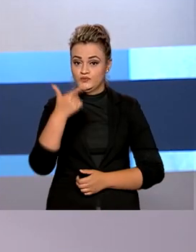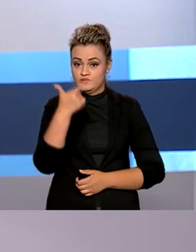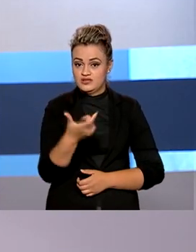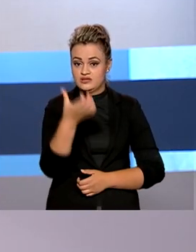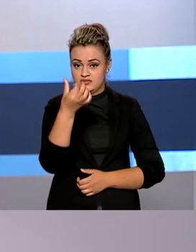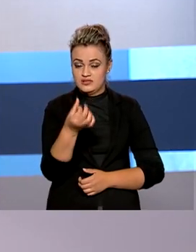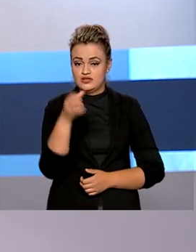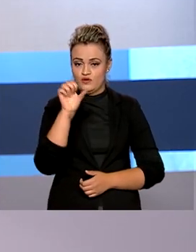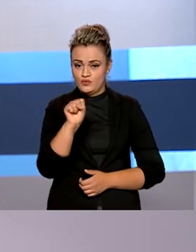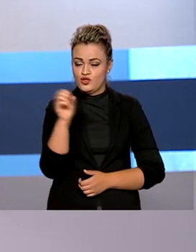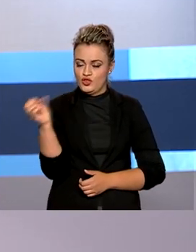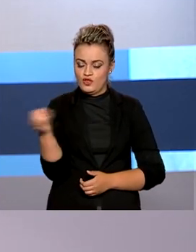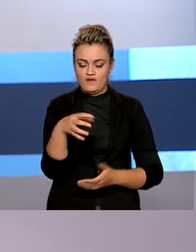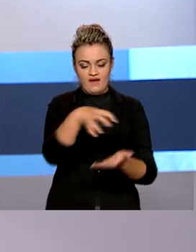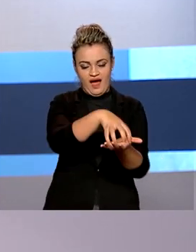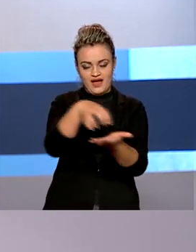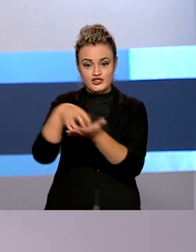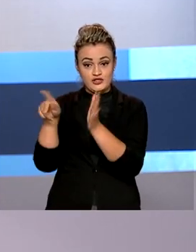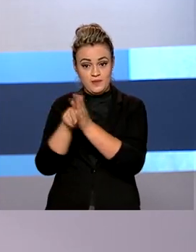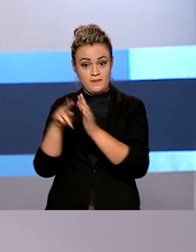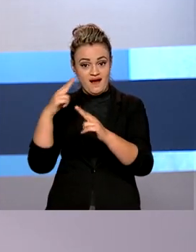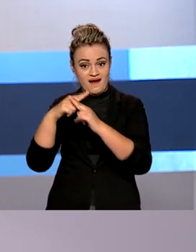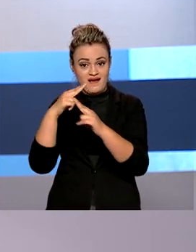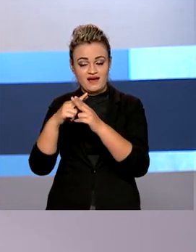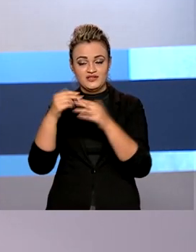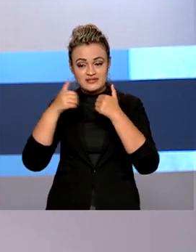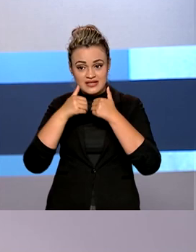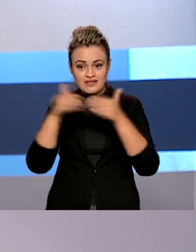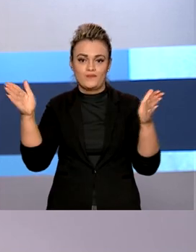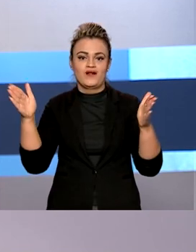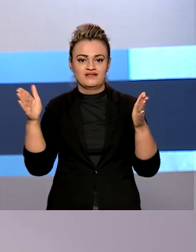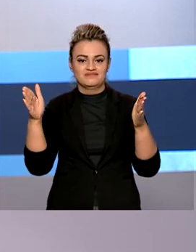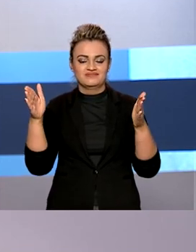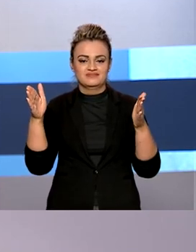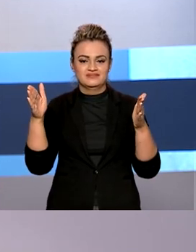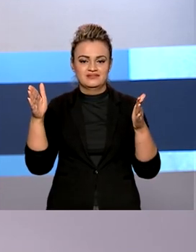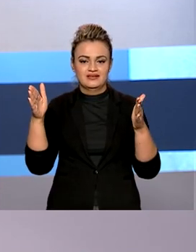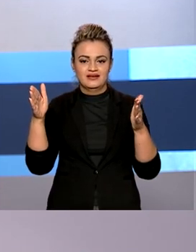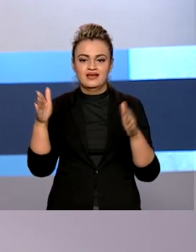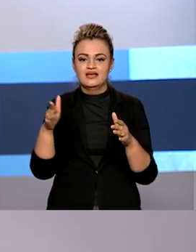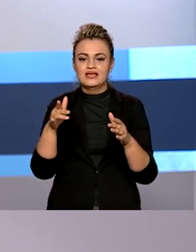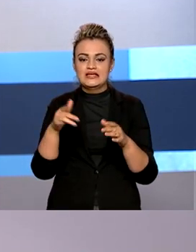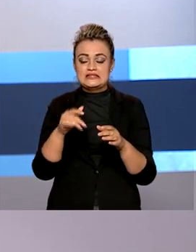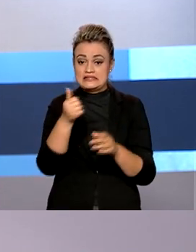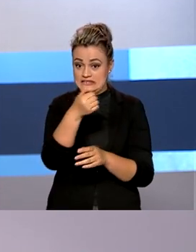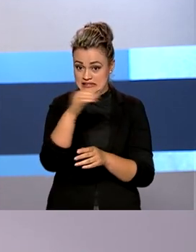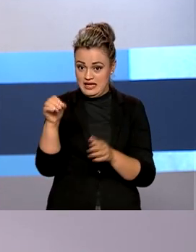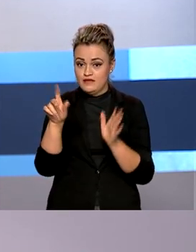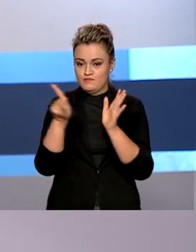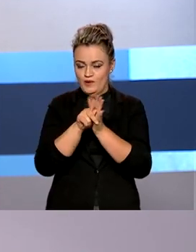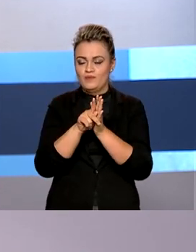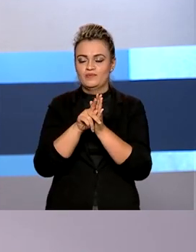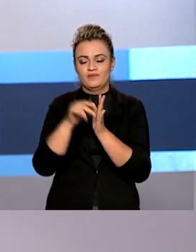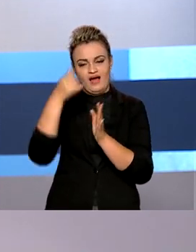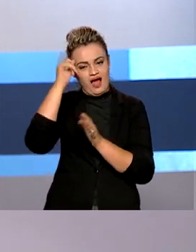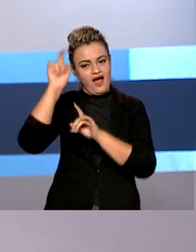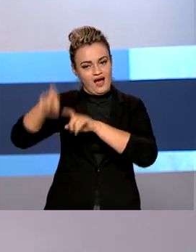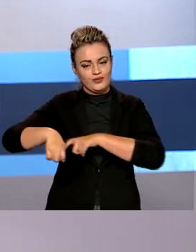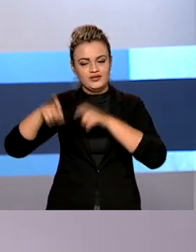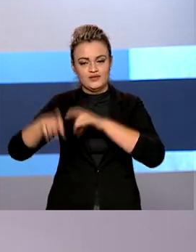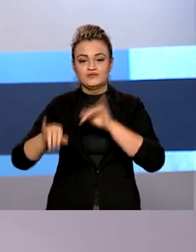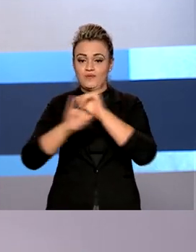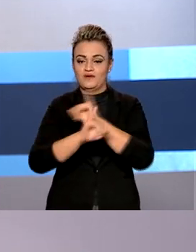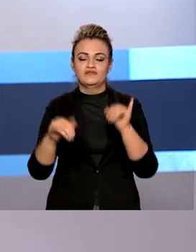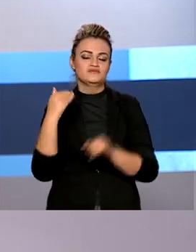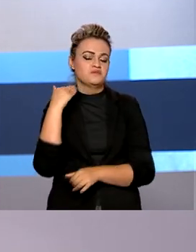268 novas agências da Caixa vão ser inauguradas pelo país, 100 especializadas em agronegócio. O anúncio foi feito